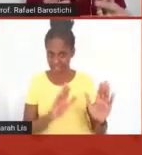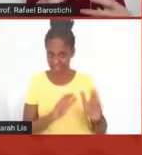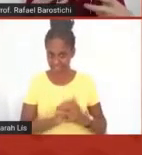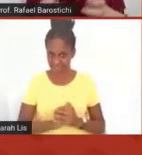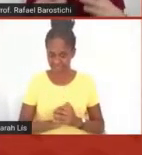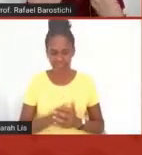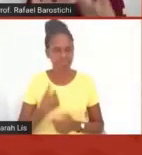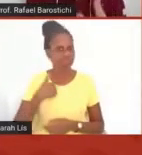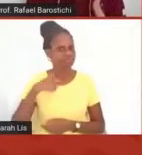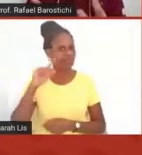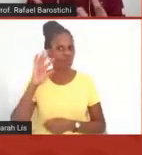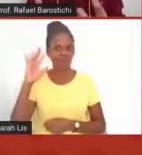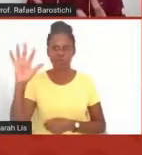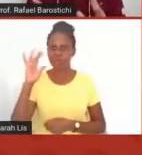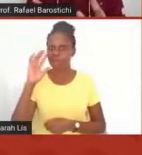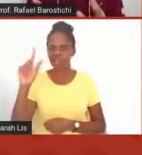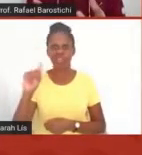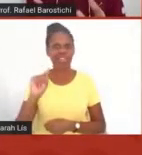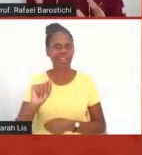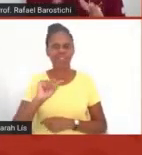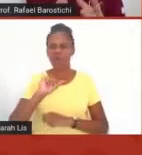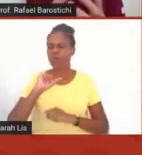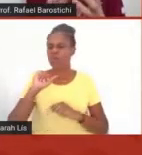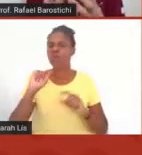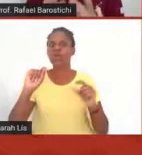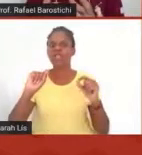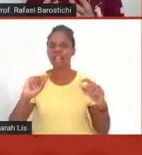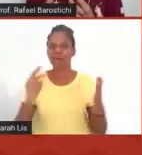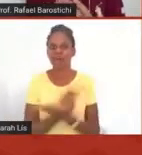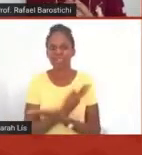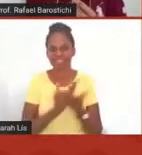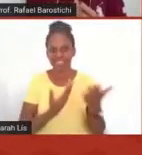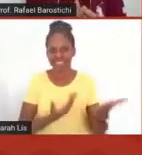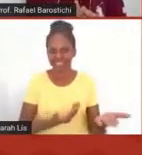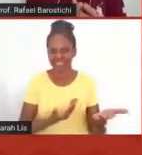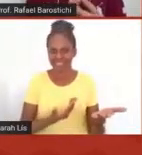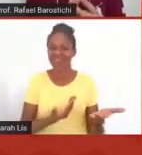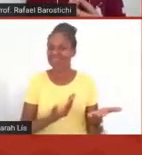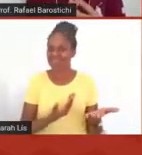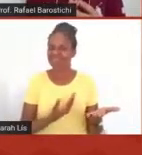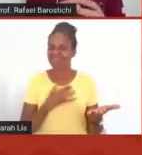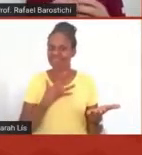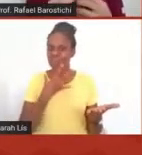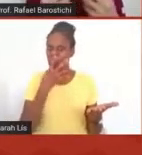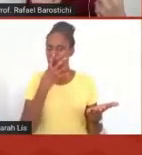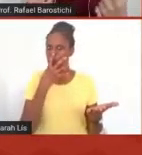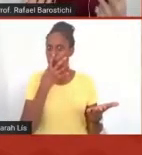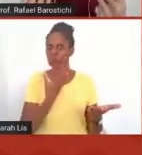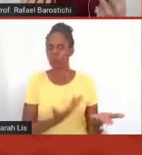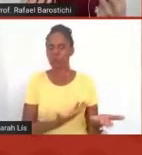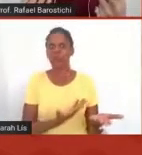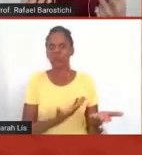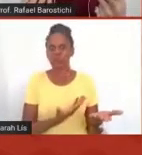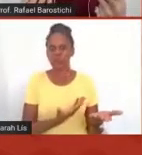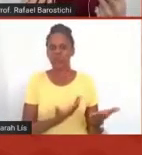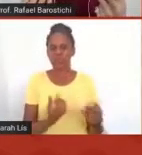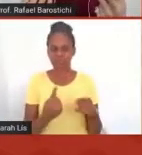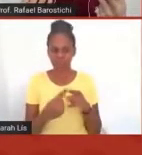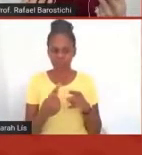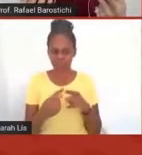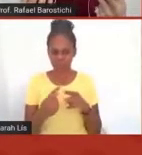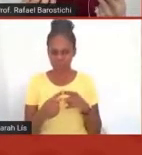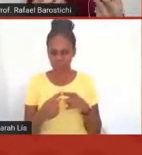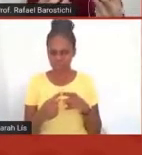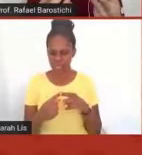imaginava o tamanho do impacto que isso teria, foi impressionante a forma como, como, é,